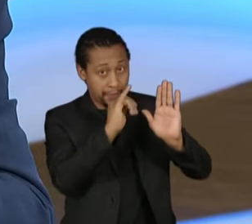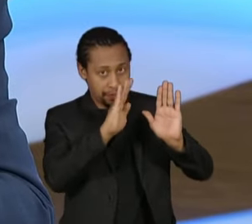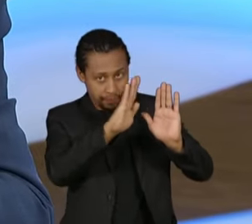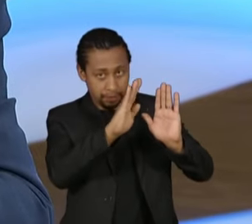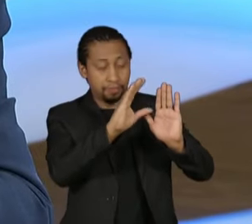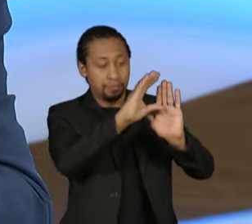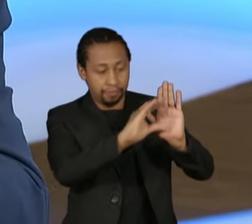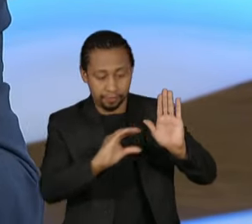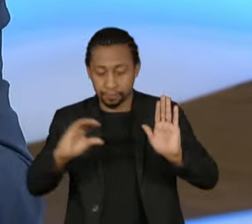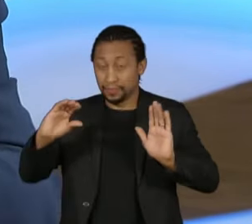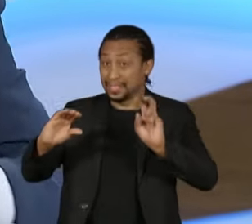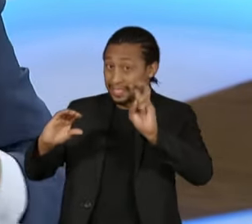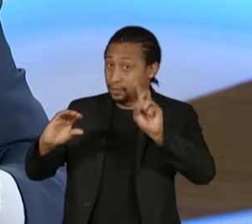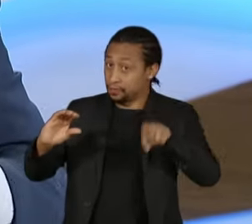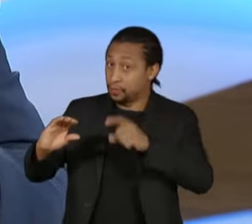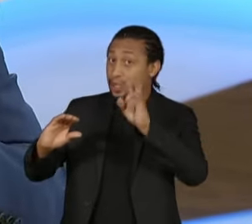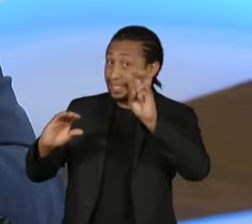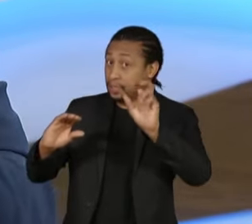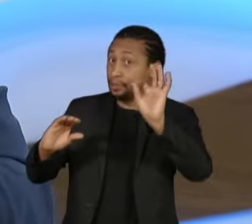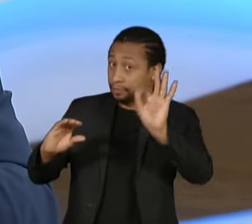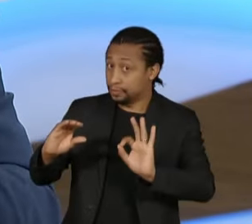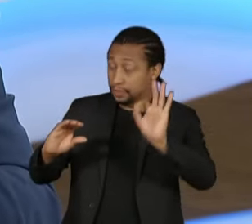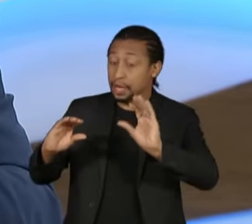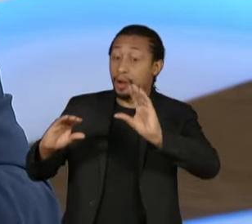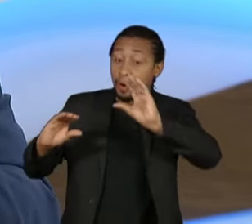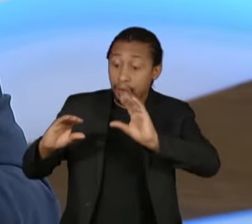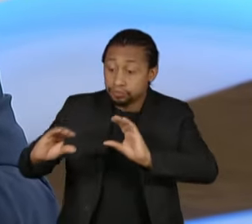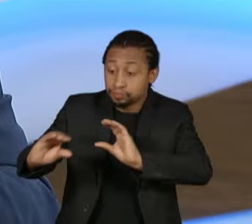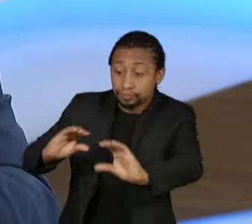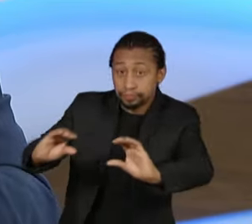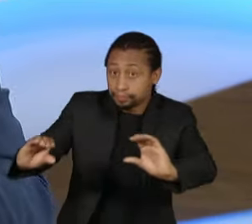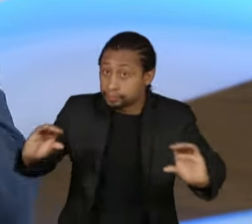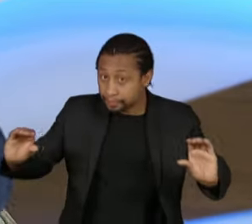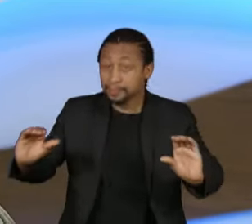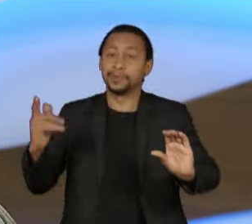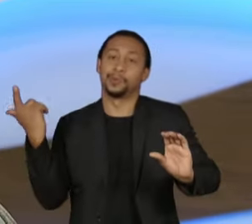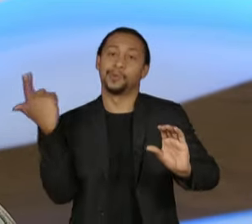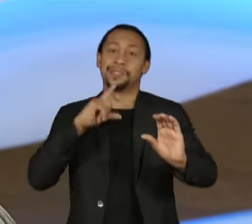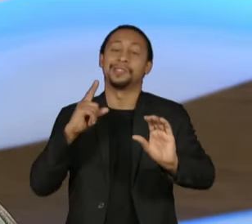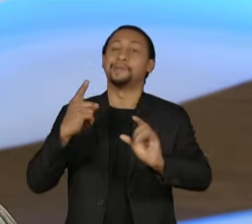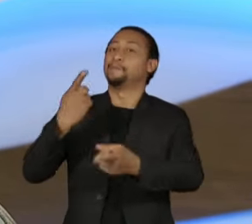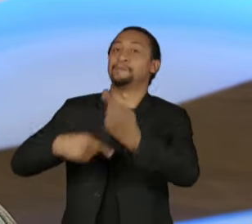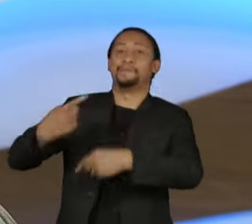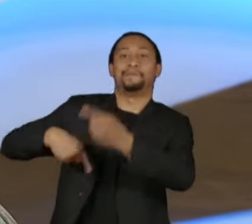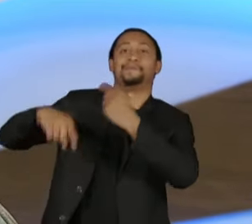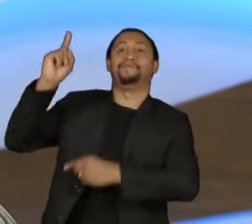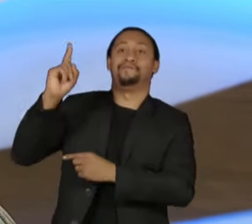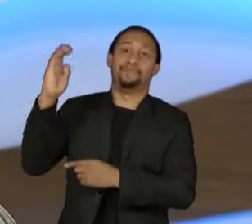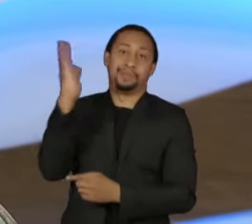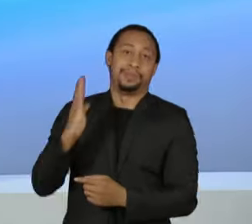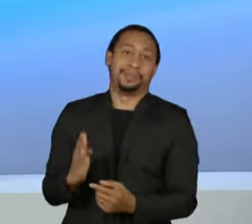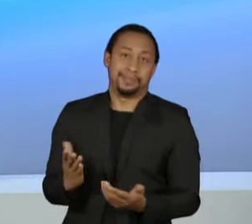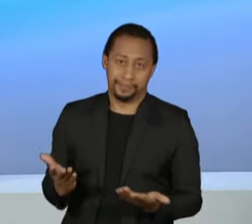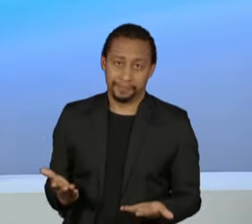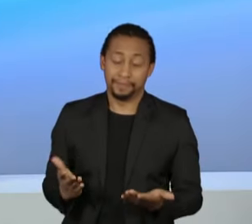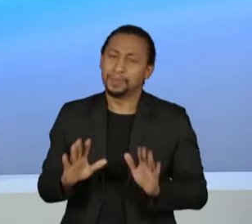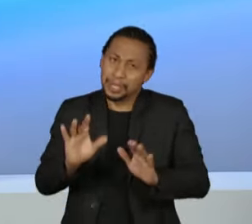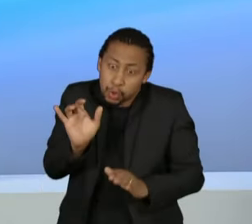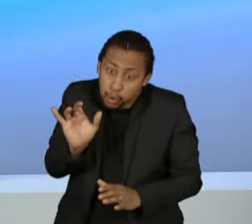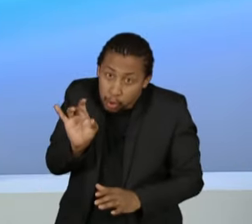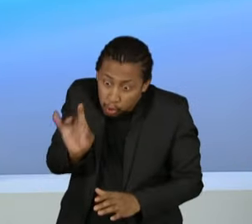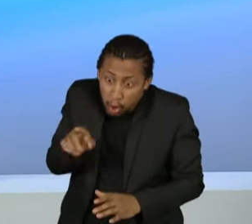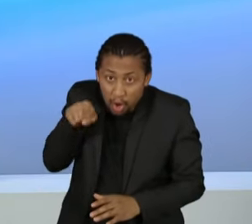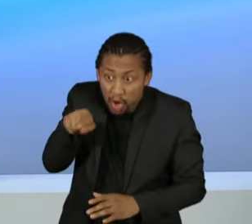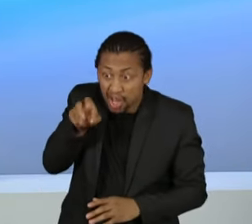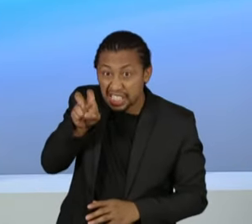ambiente que se soma com investimentos privados. É claro que não é só isso. Quando a gente coloca lá, por exemplo,